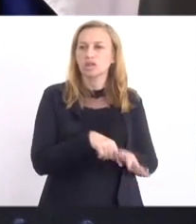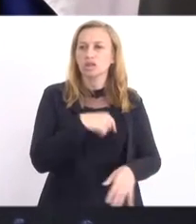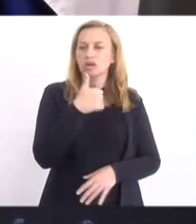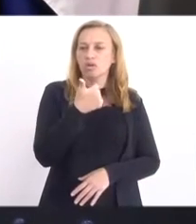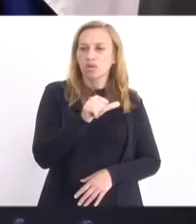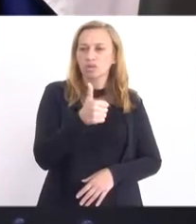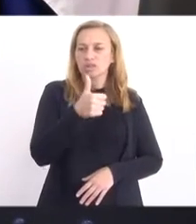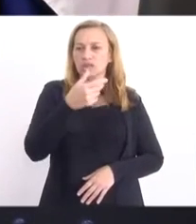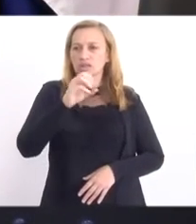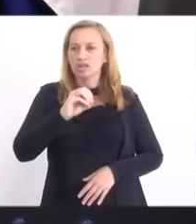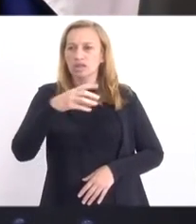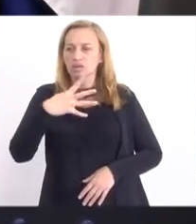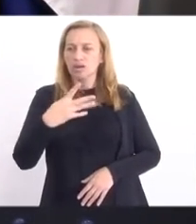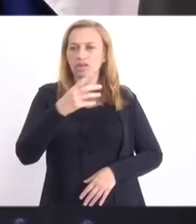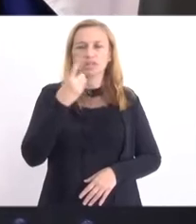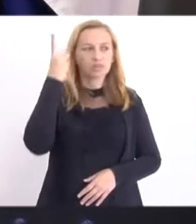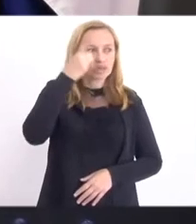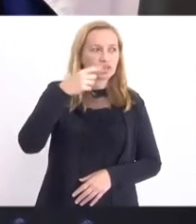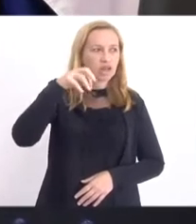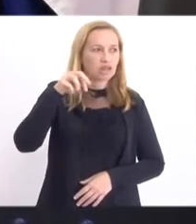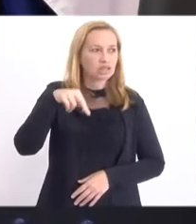2019, deputado Anderson Moraes.